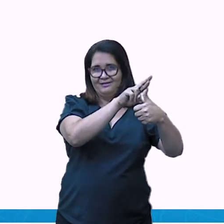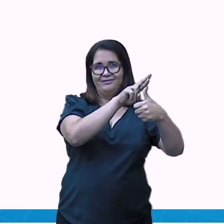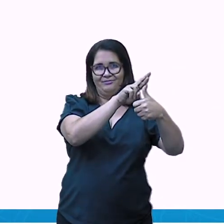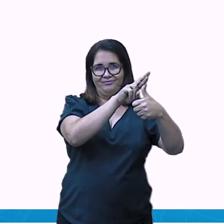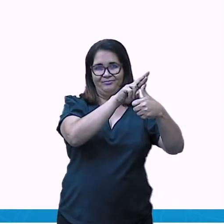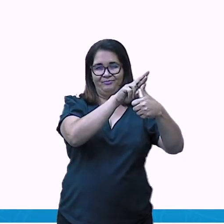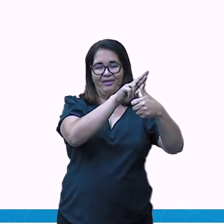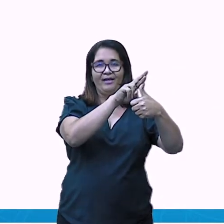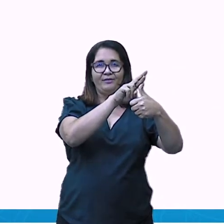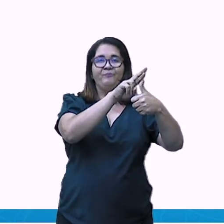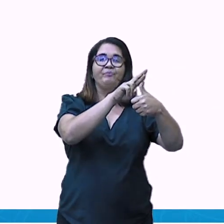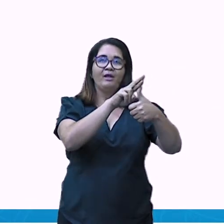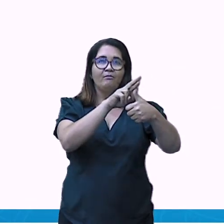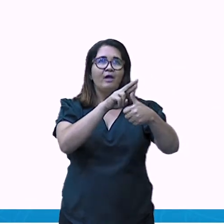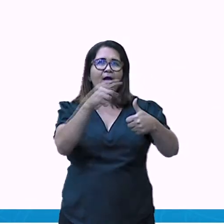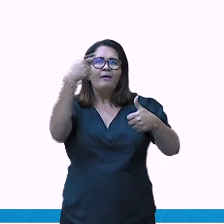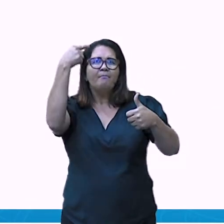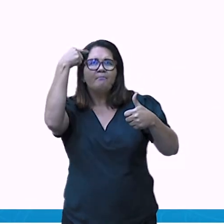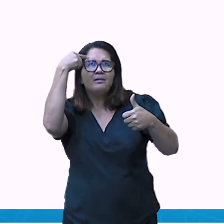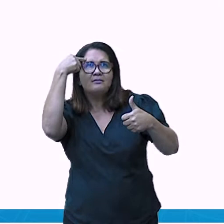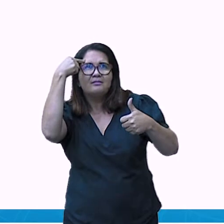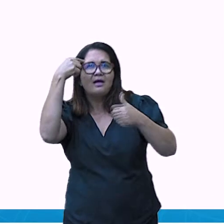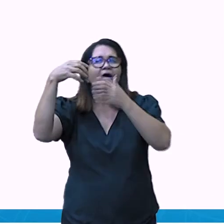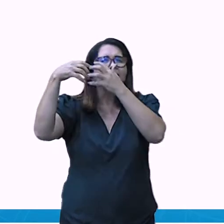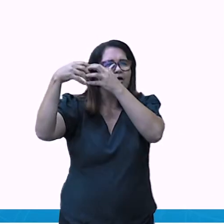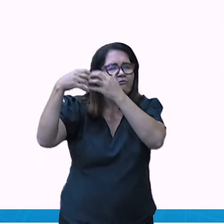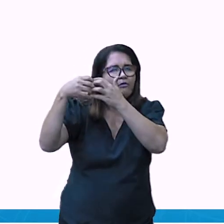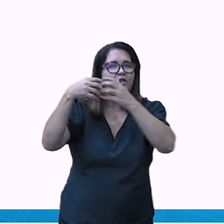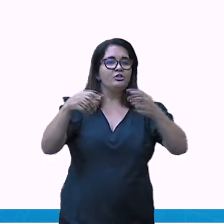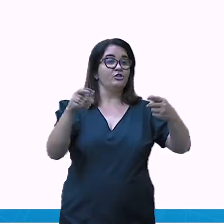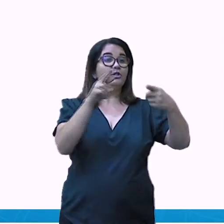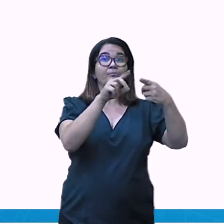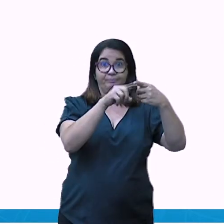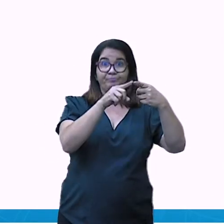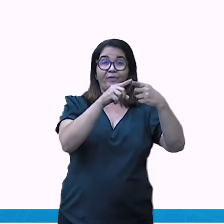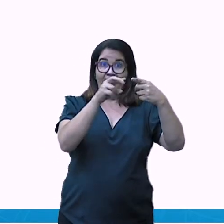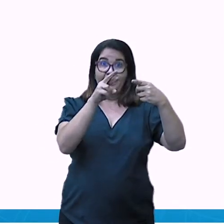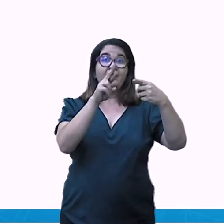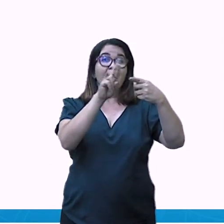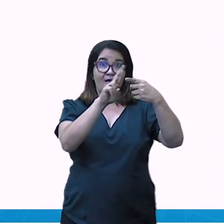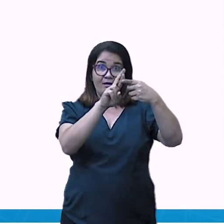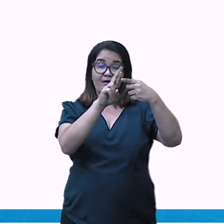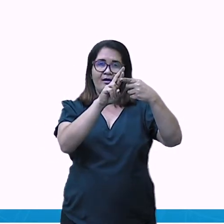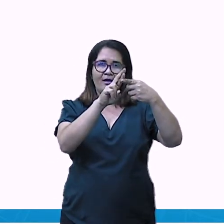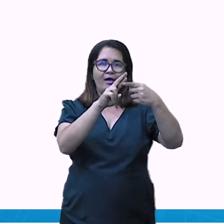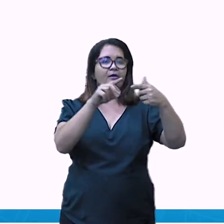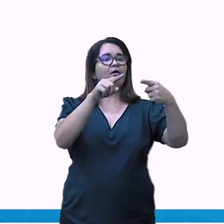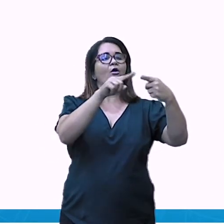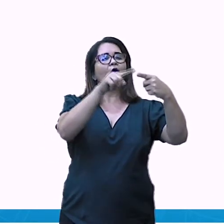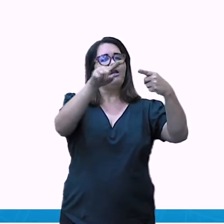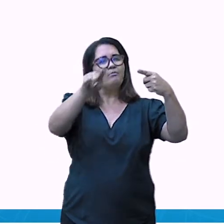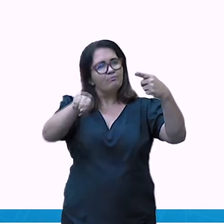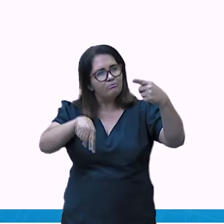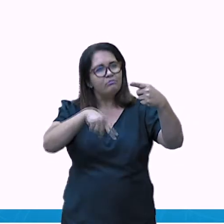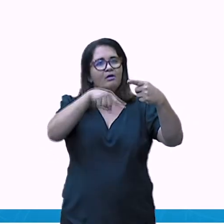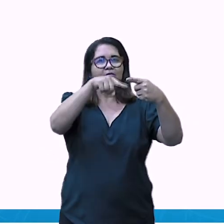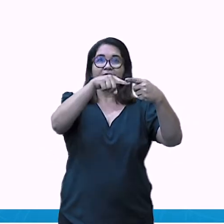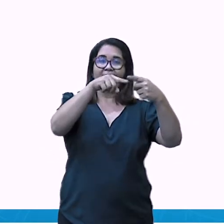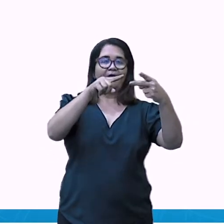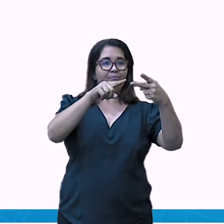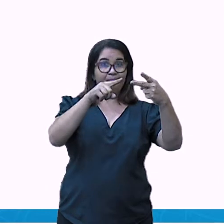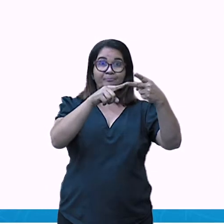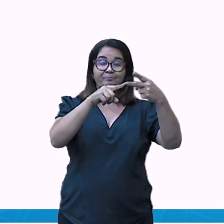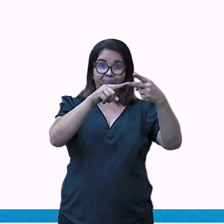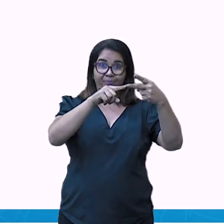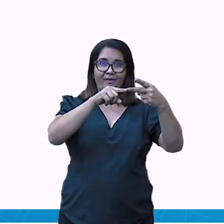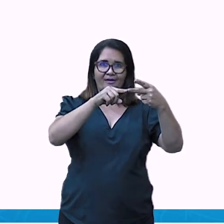Para que essas palavras não sejam pronunciadas, somente